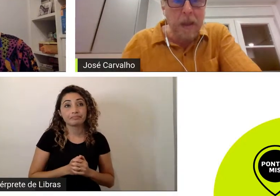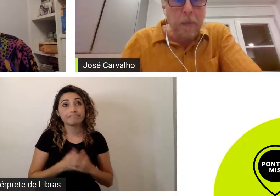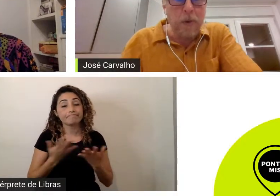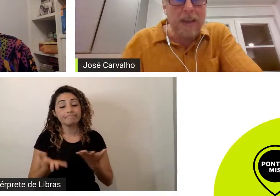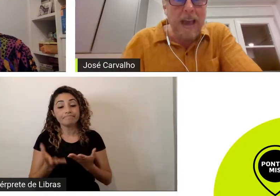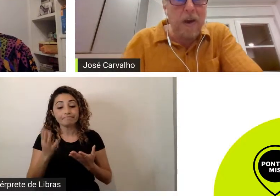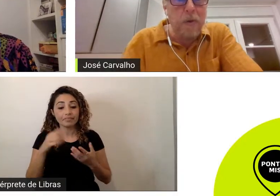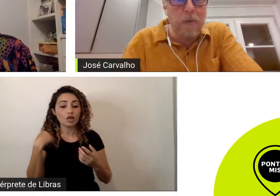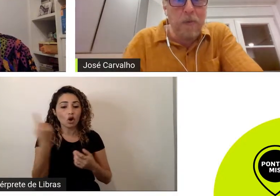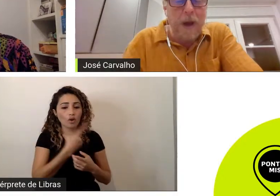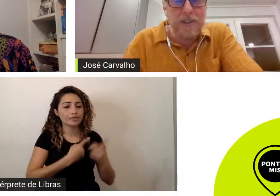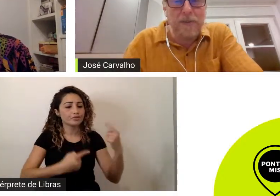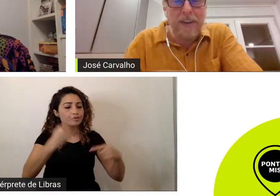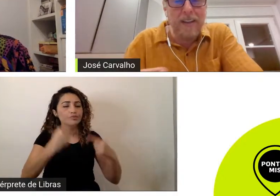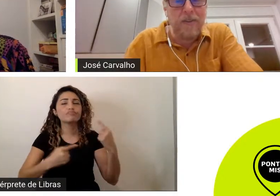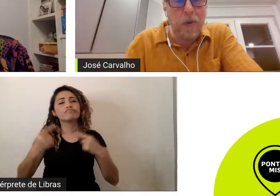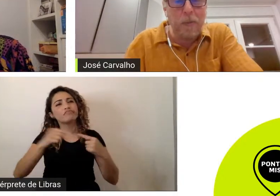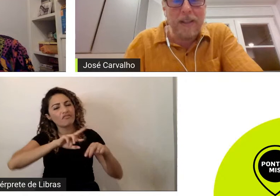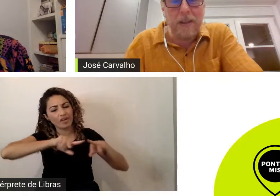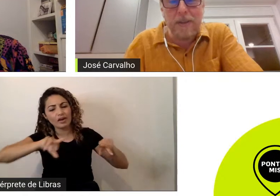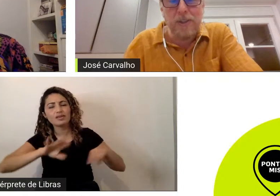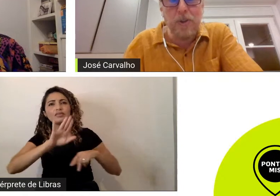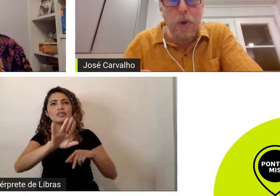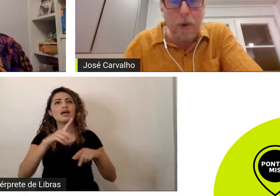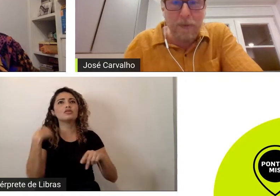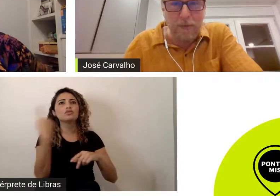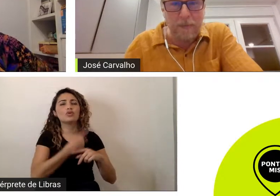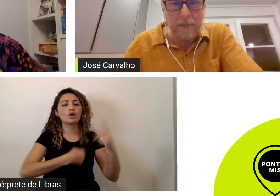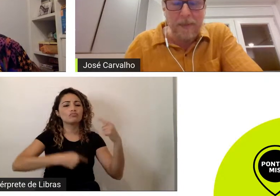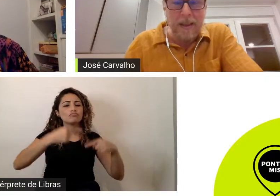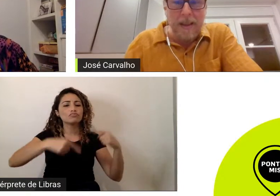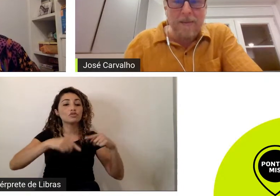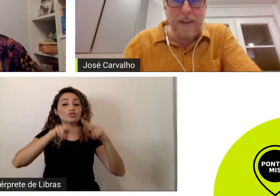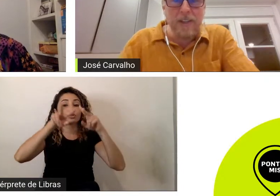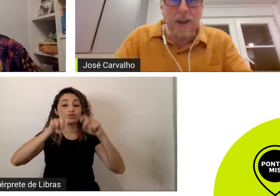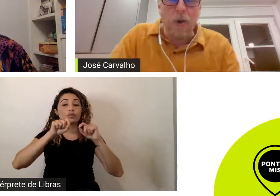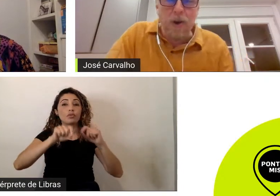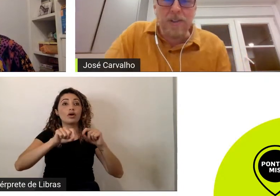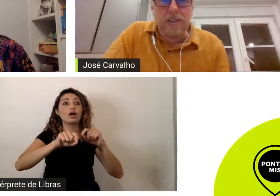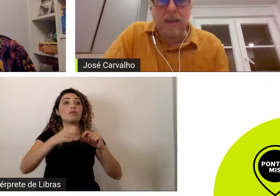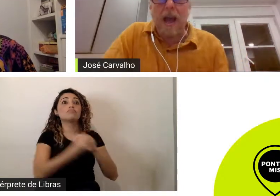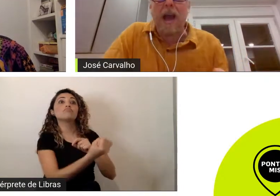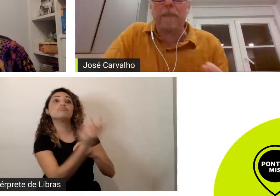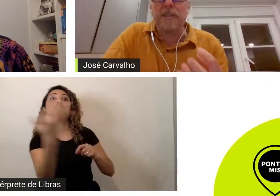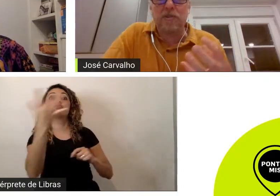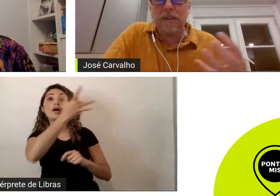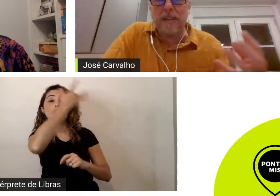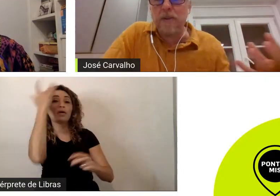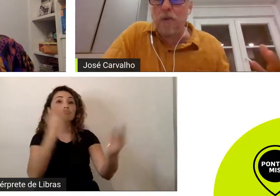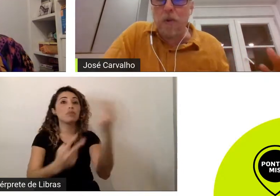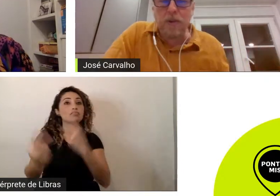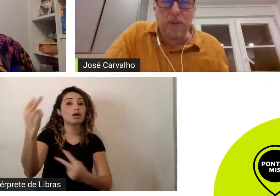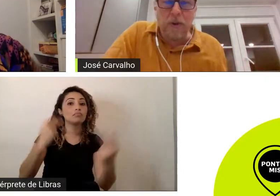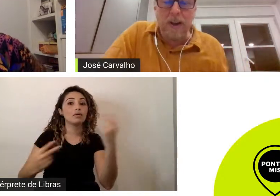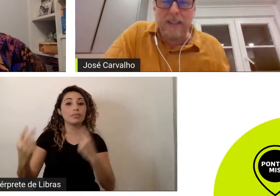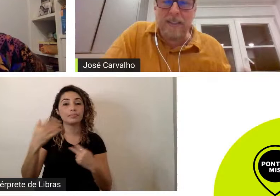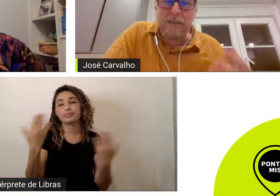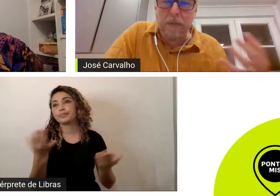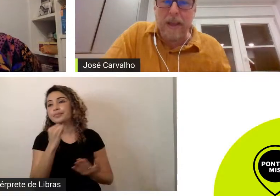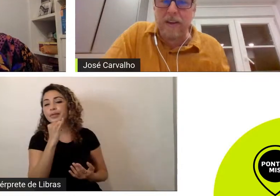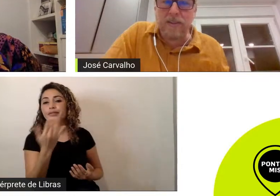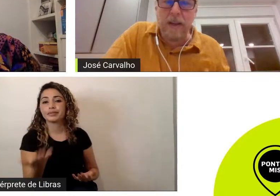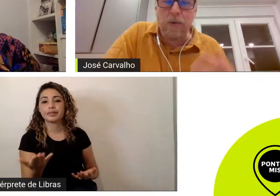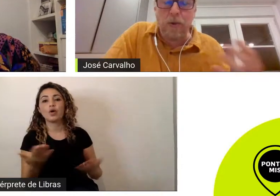porque é um advento completamente novo veja hoje a pessoa tem um controle